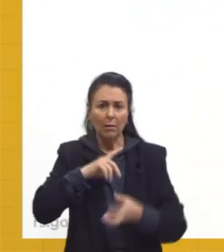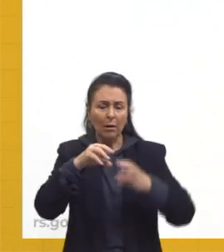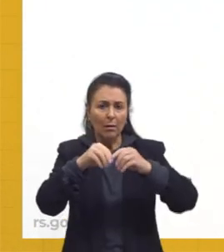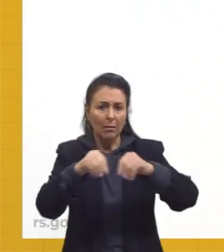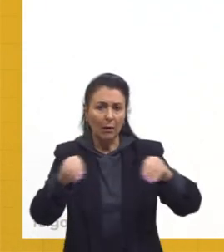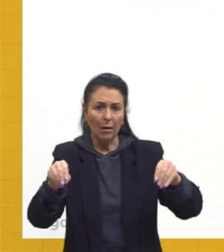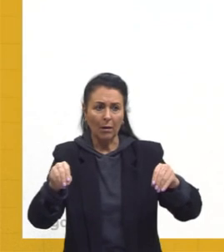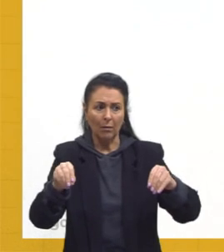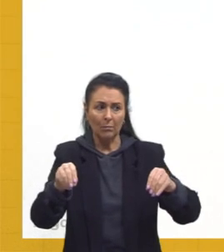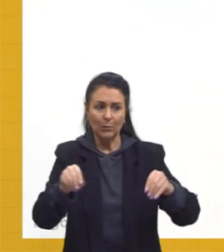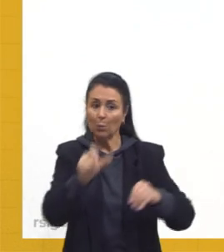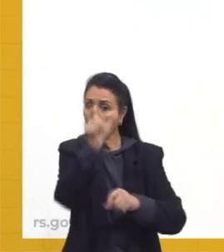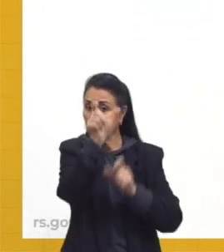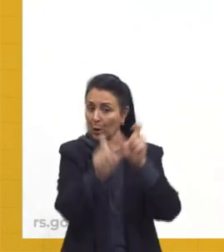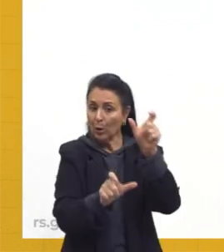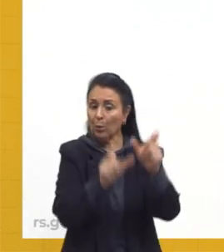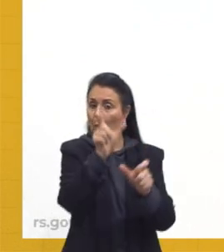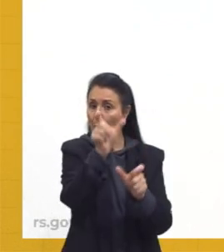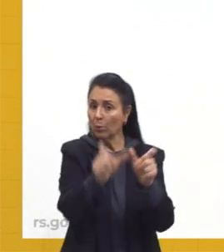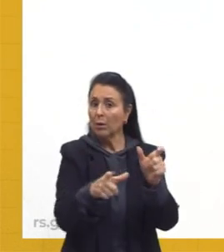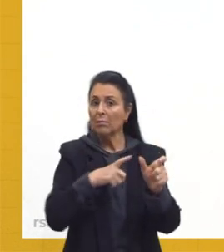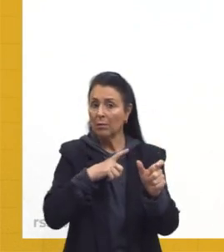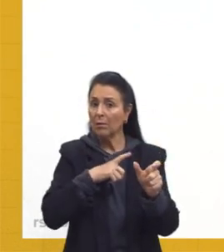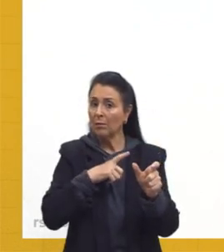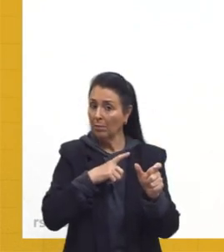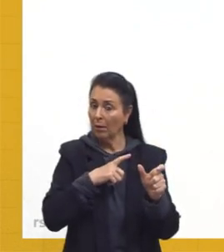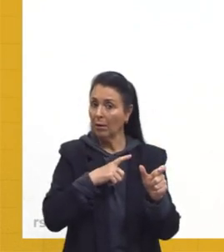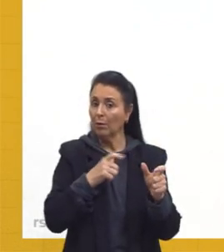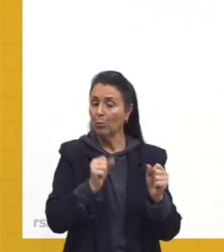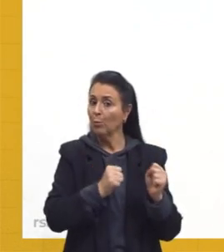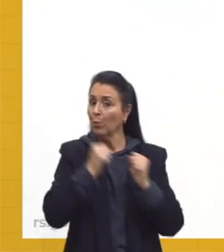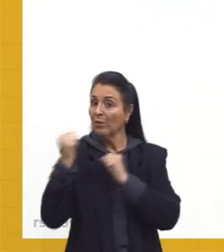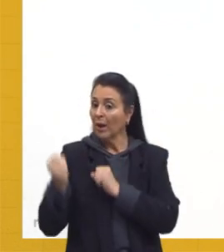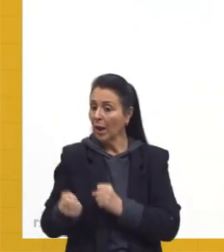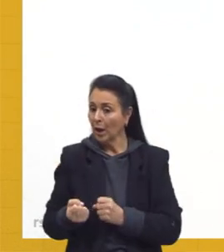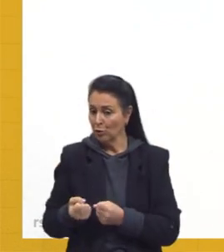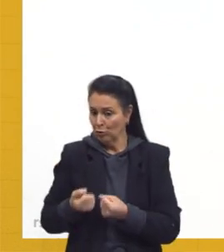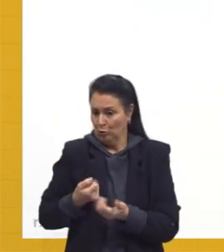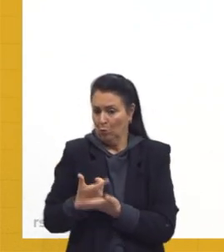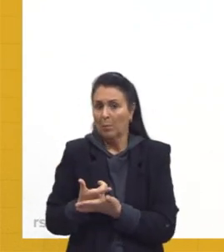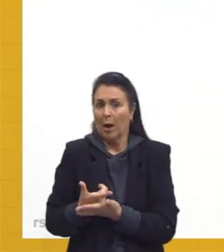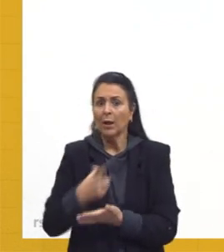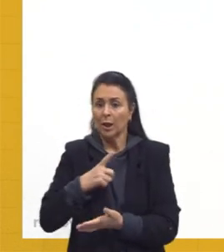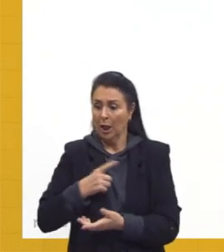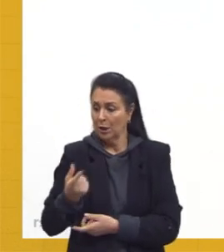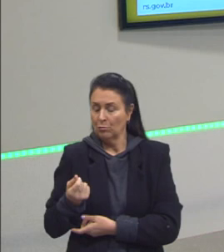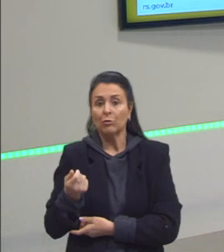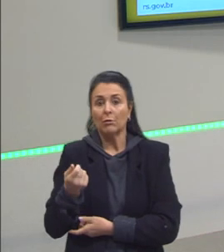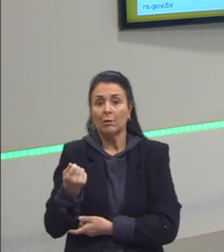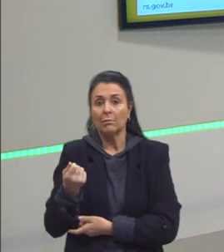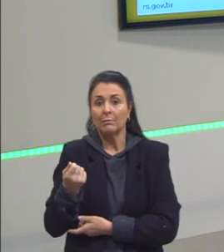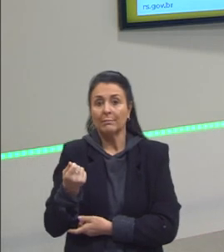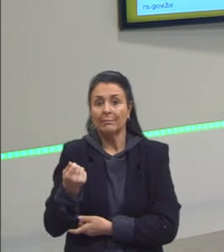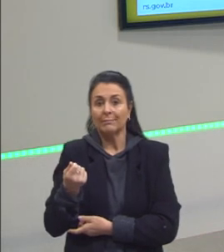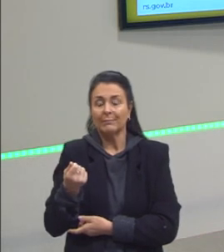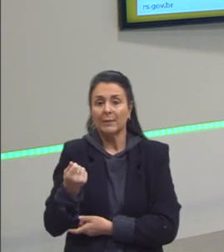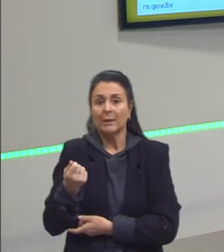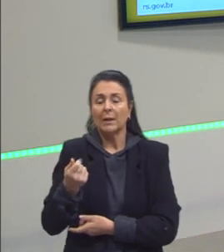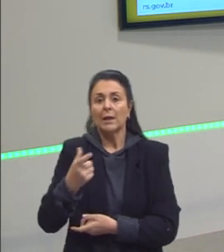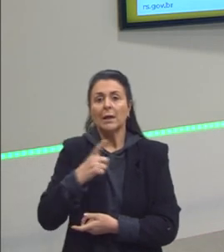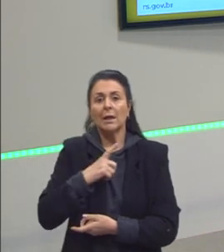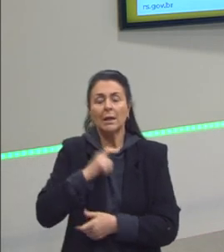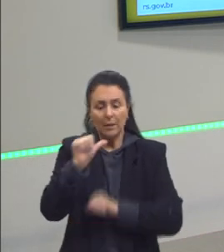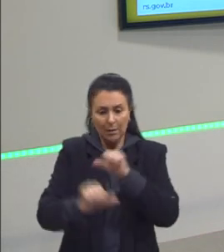tem alto poder aquisitivo, que vai conseguir bancar essas terras, né? E vai transformar essas terras em